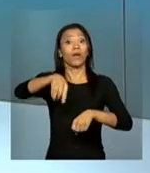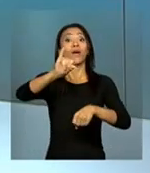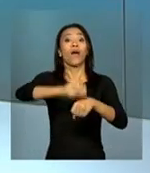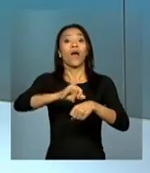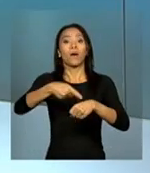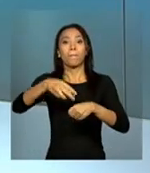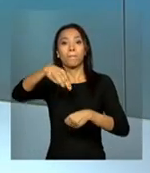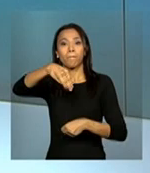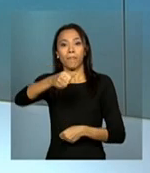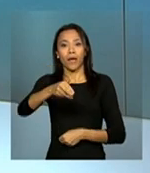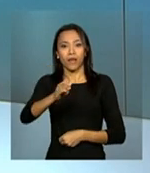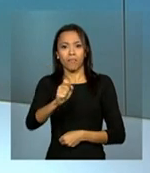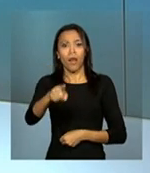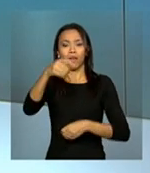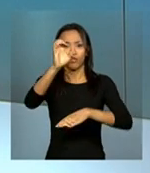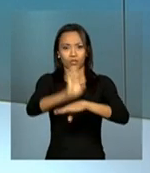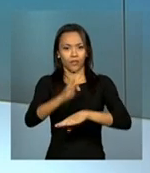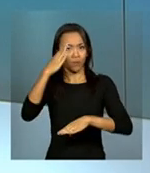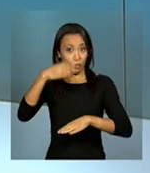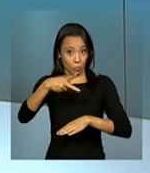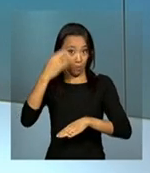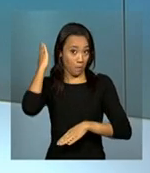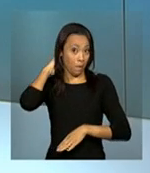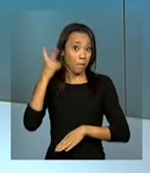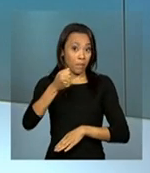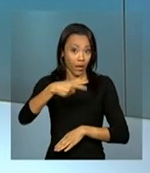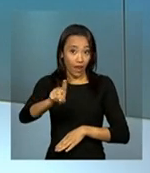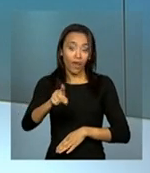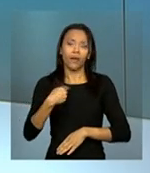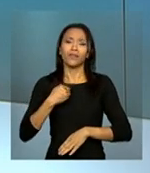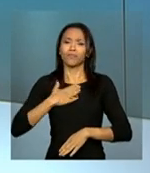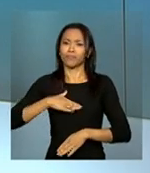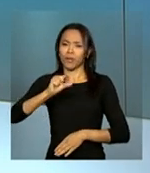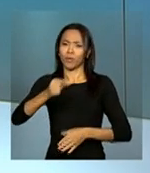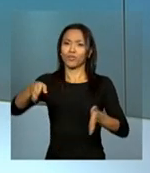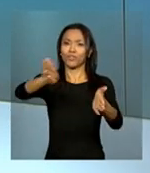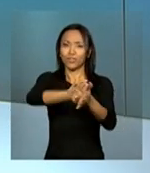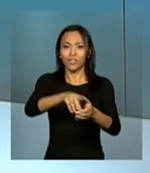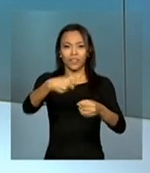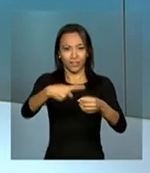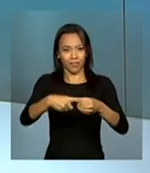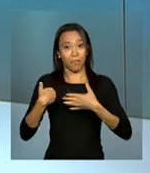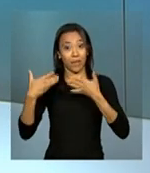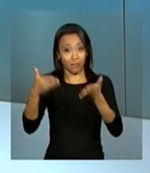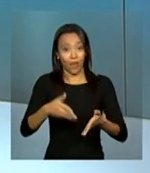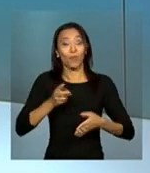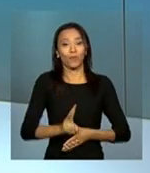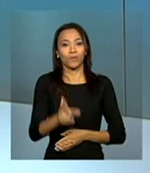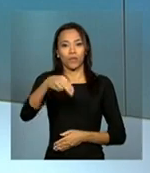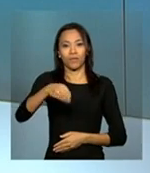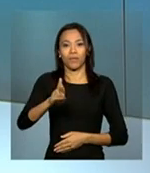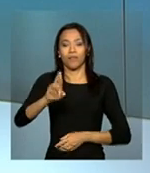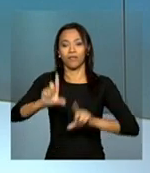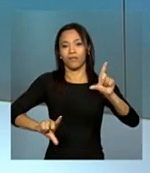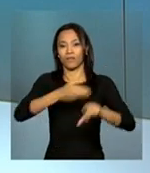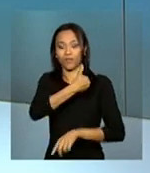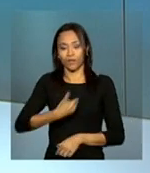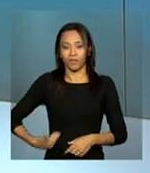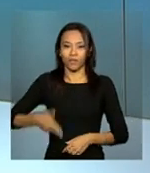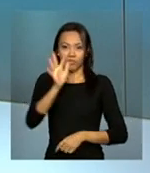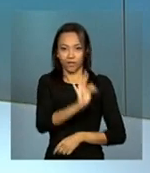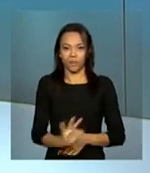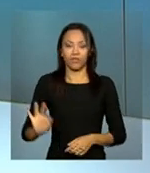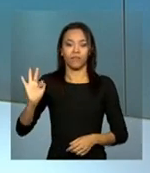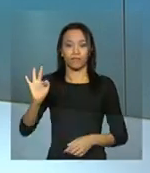no Pará. A presidenta Dilma Rousseff chega daqui a pouco à cidade para participar do evento. Continue com a gente aqui na NBR e a TV